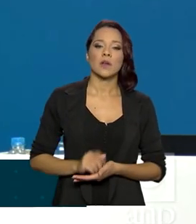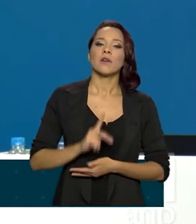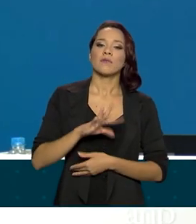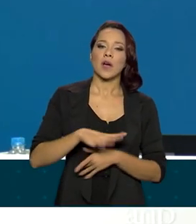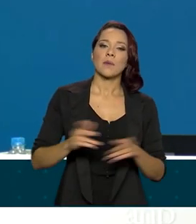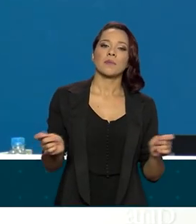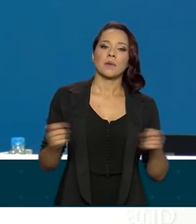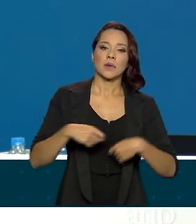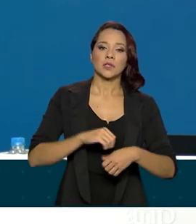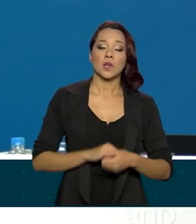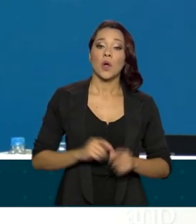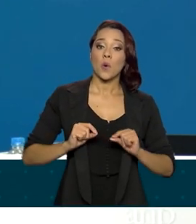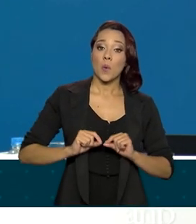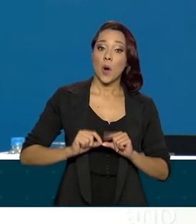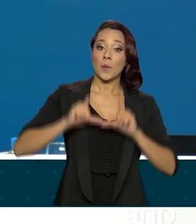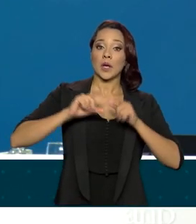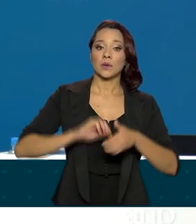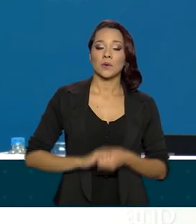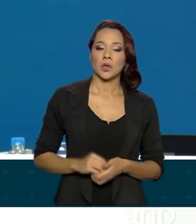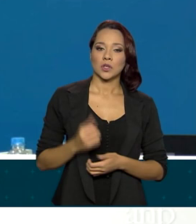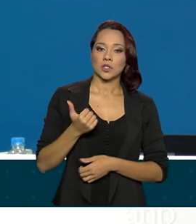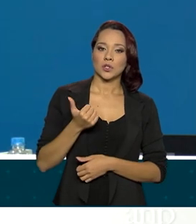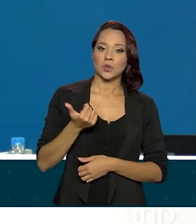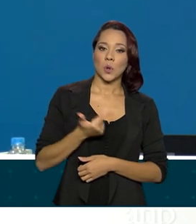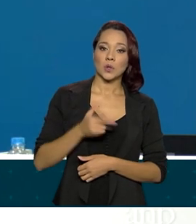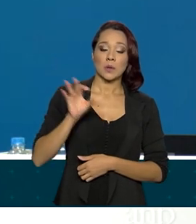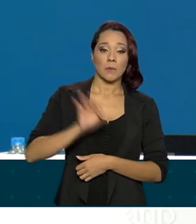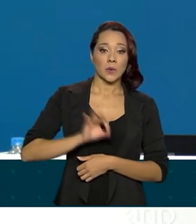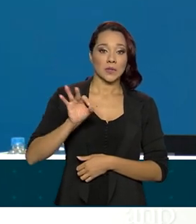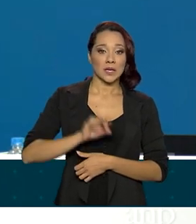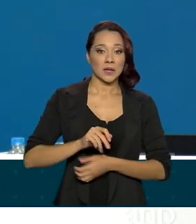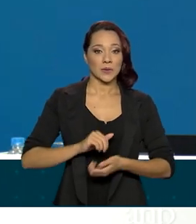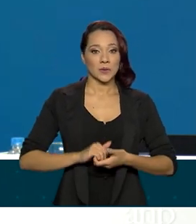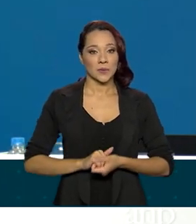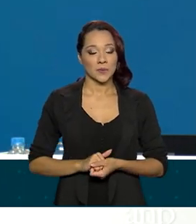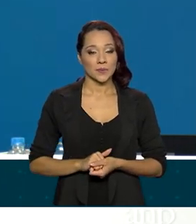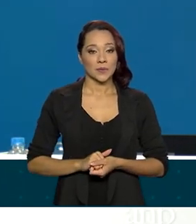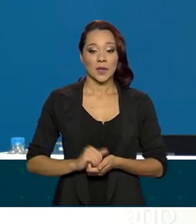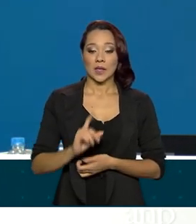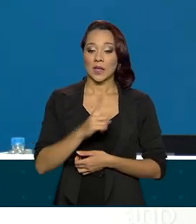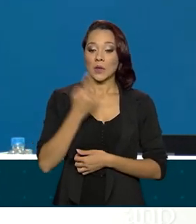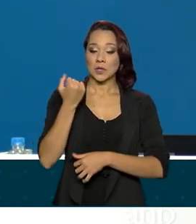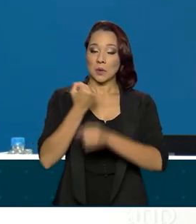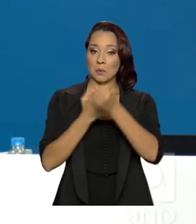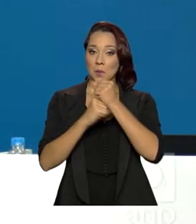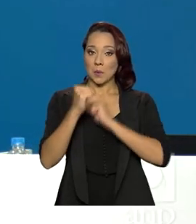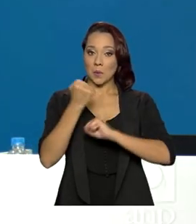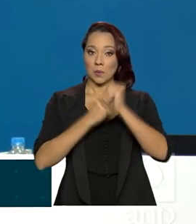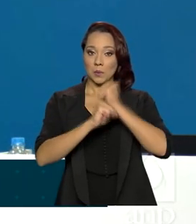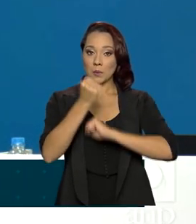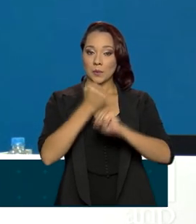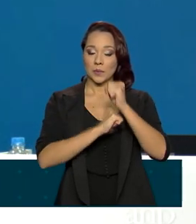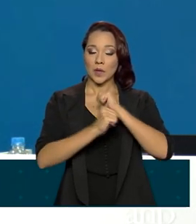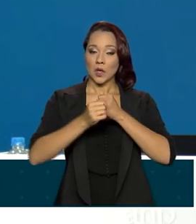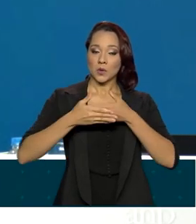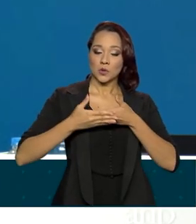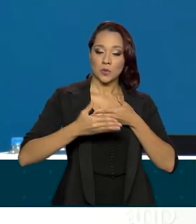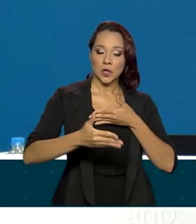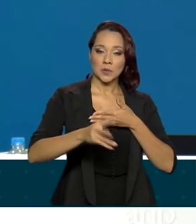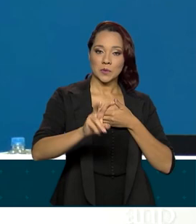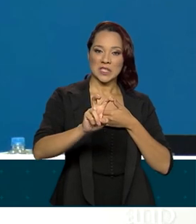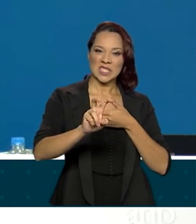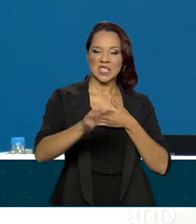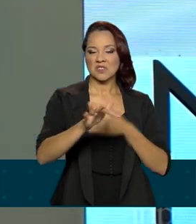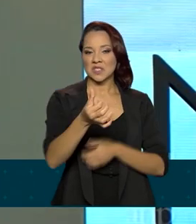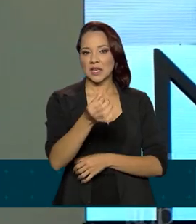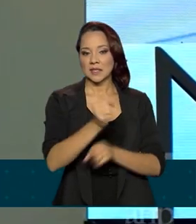permitir um aumento de 12% da nossa produção nos próximos cinco,